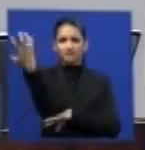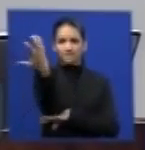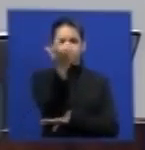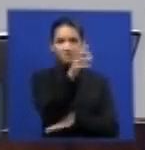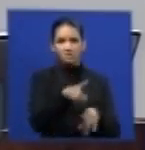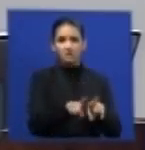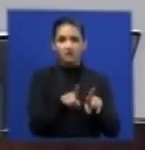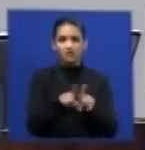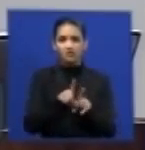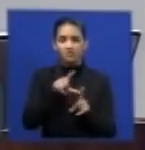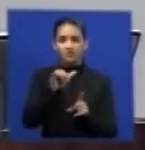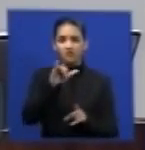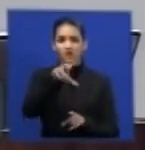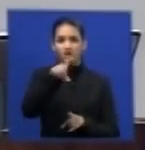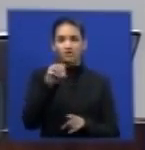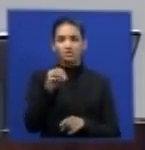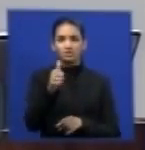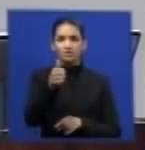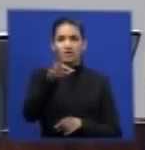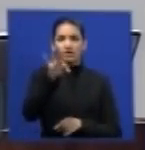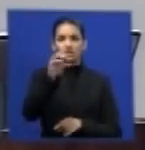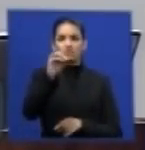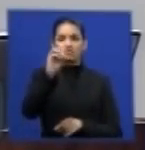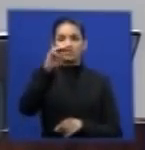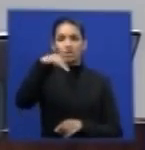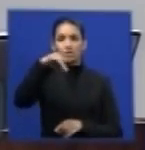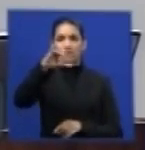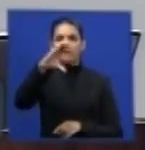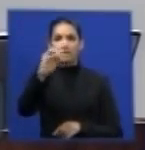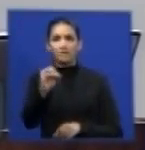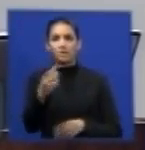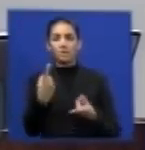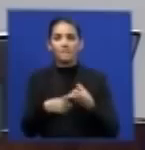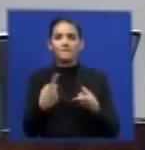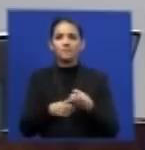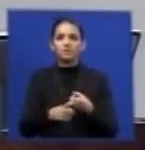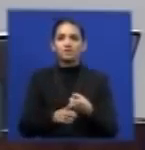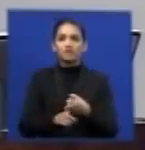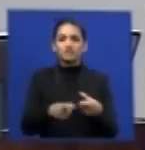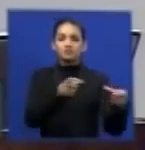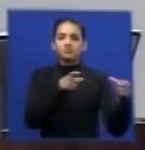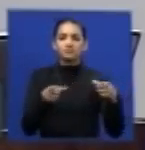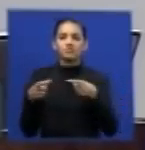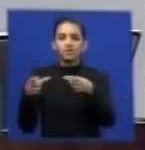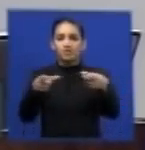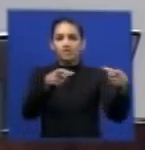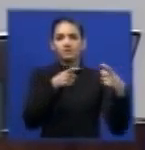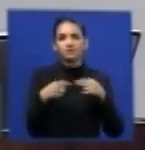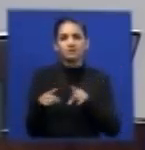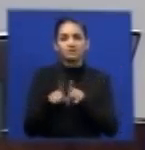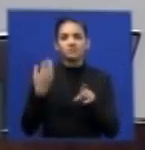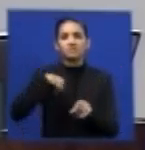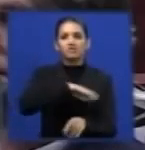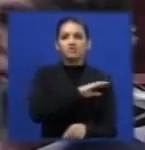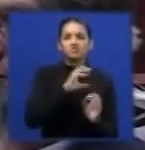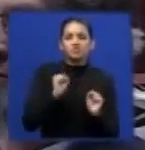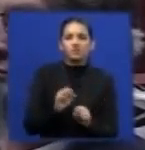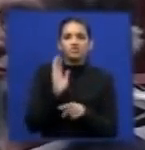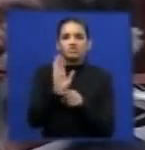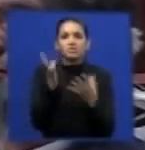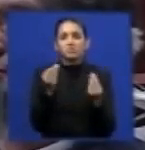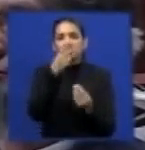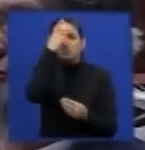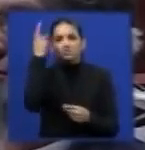o lixo atômico porque não depois temos amplas áreas no território e certamente iremos nos beneficiar muita gente com o